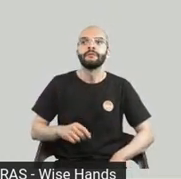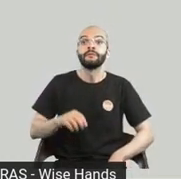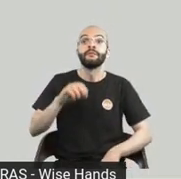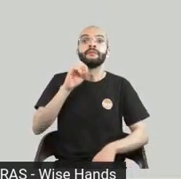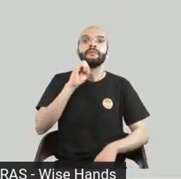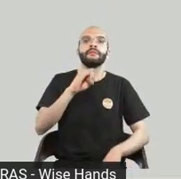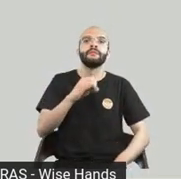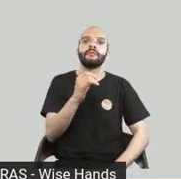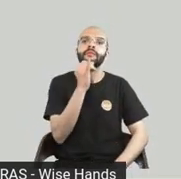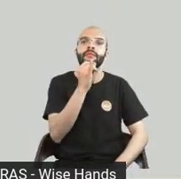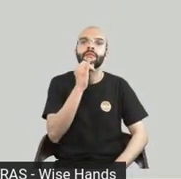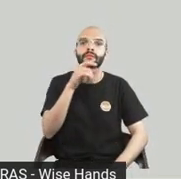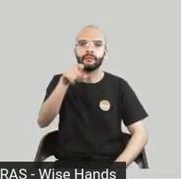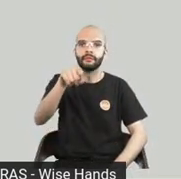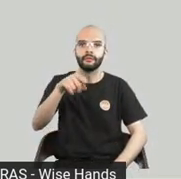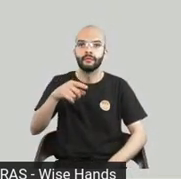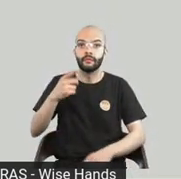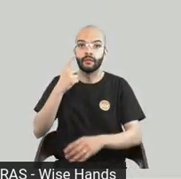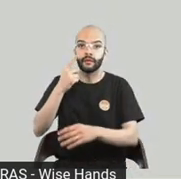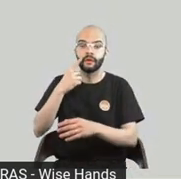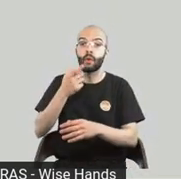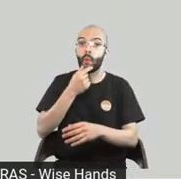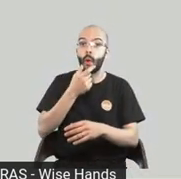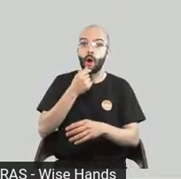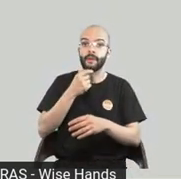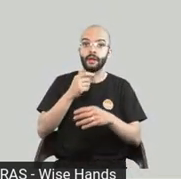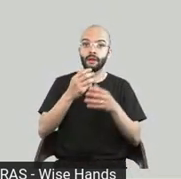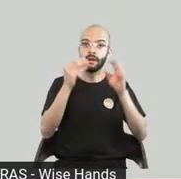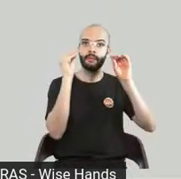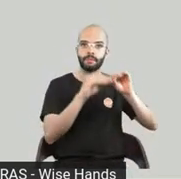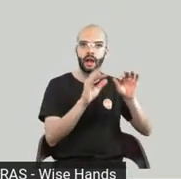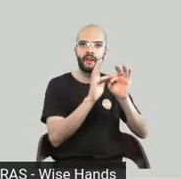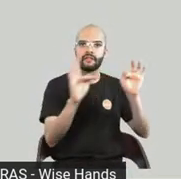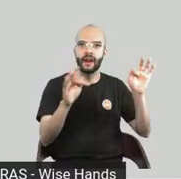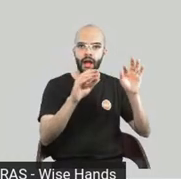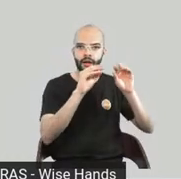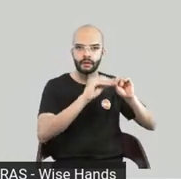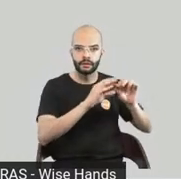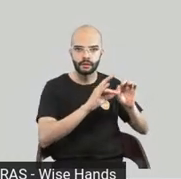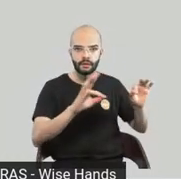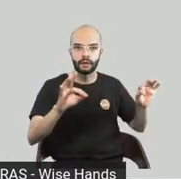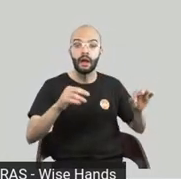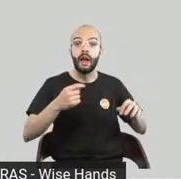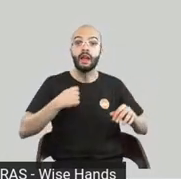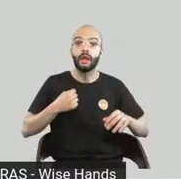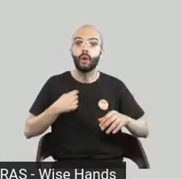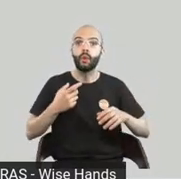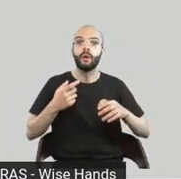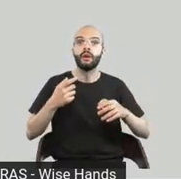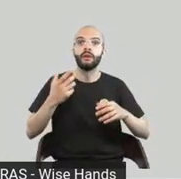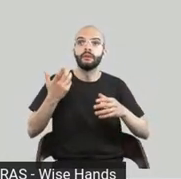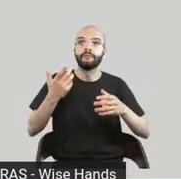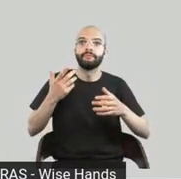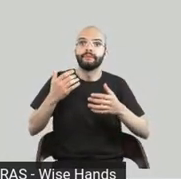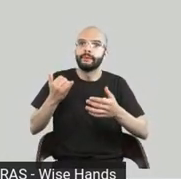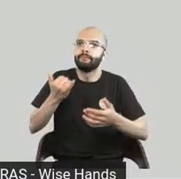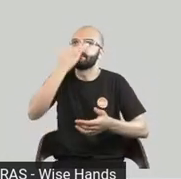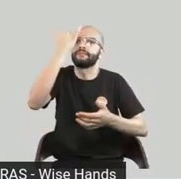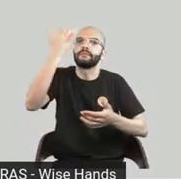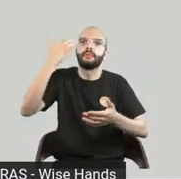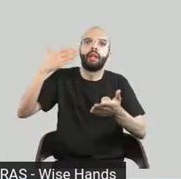através de um robô realmente o leitor vai pensar que veio alguém e molhou o Maurício e ele só usou uma expressão então